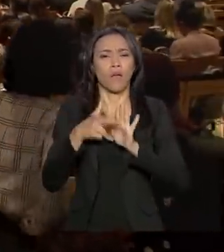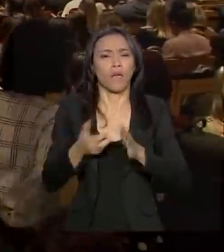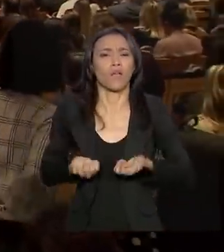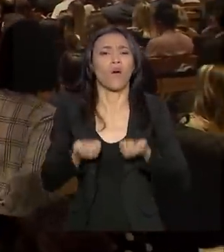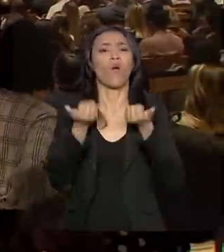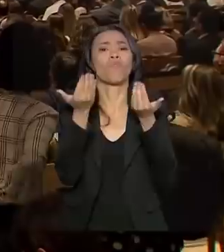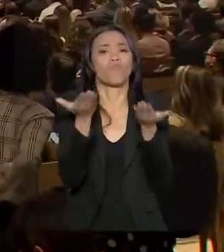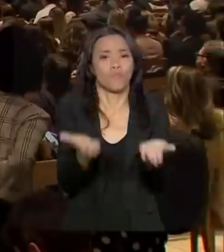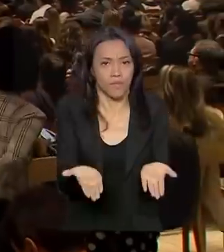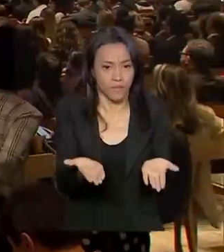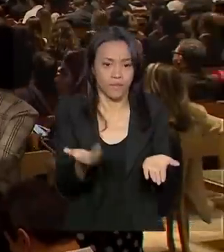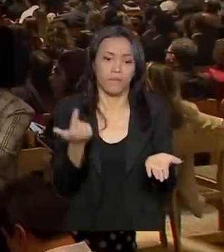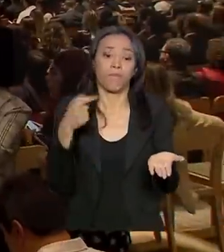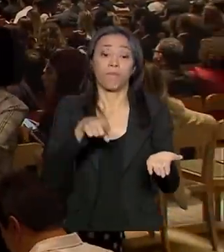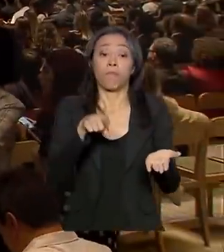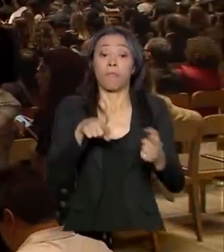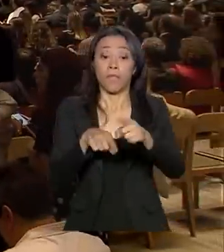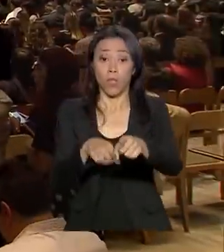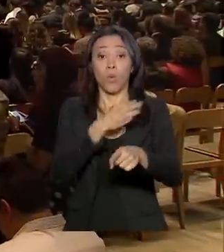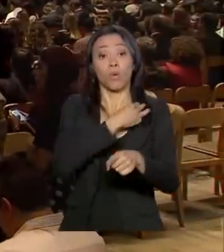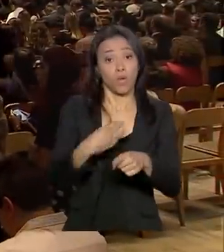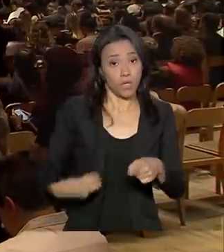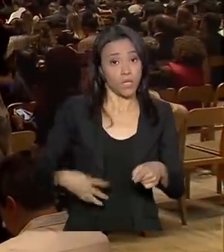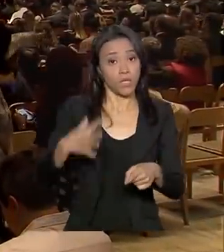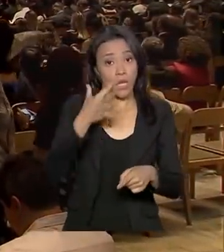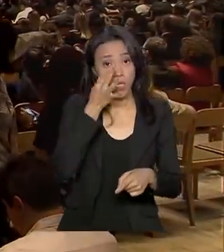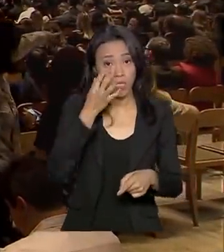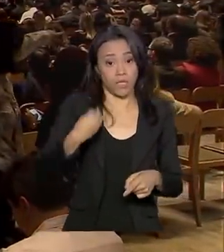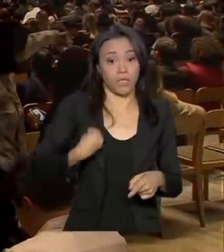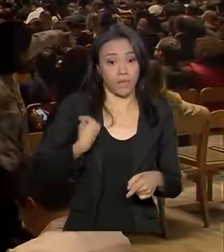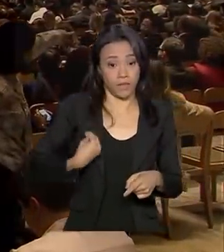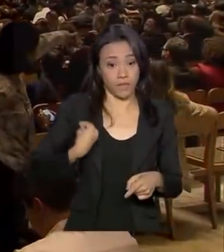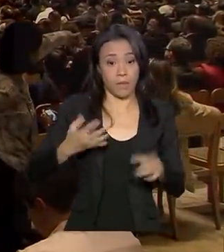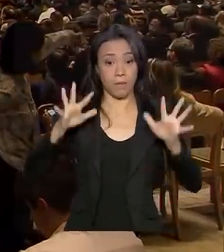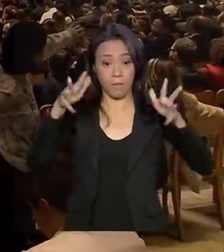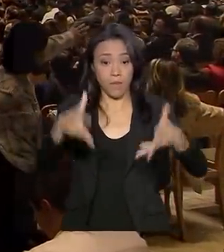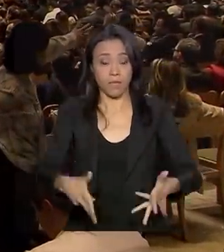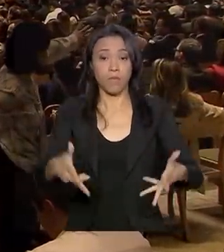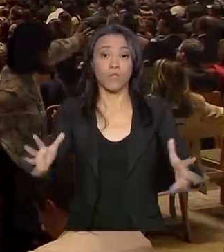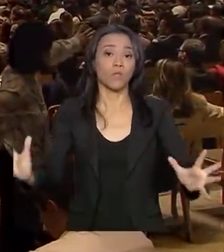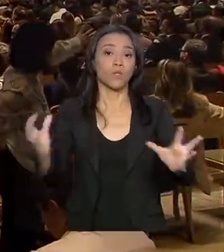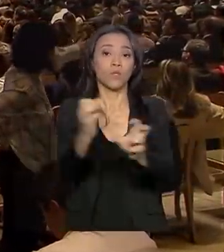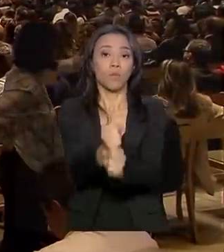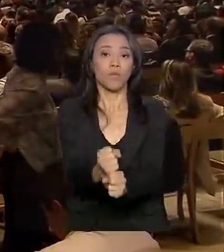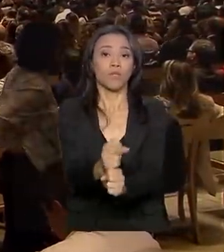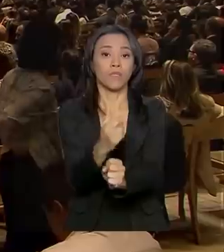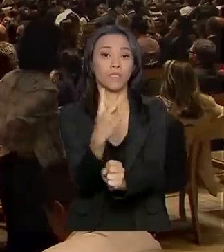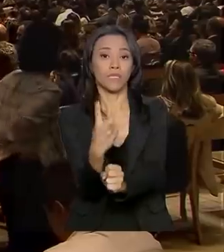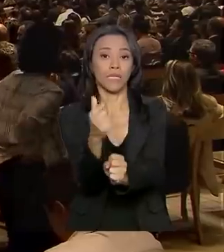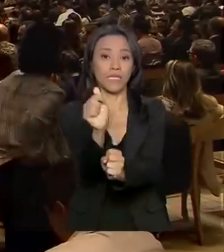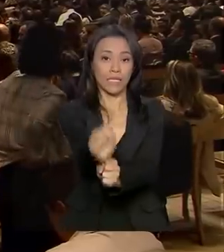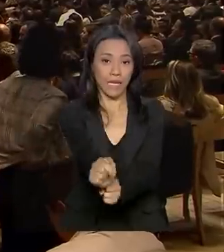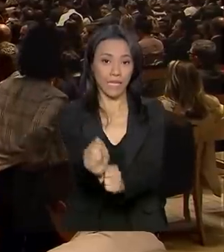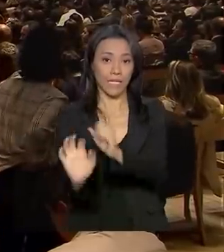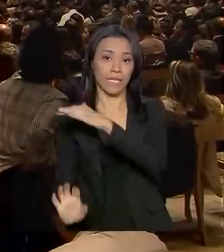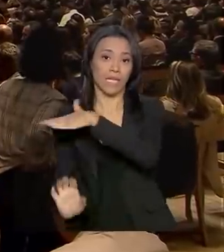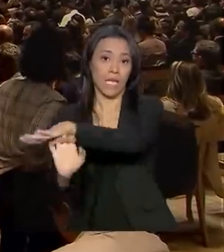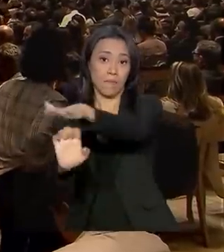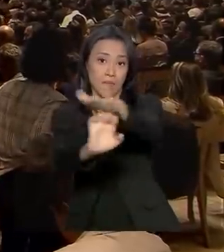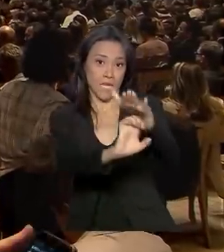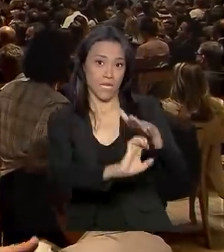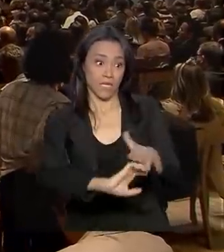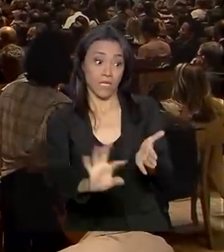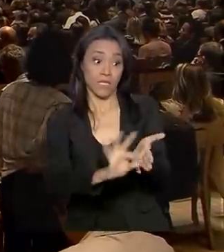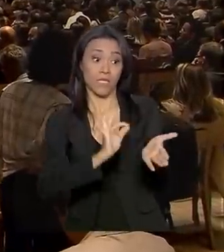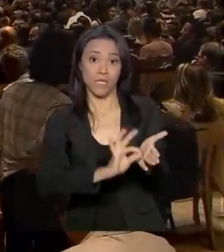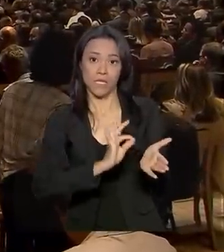de Minas e Energia, Bento Albuquerque, está participando desse leilão. Ao todo, 17 petroleiras foram inscritas